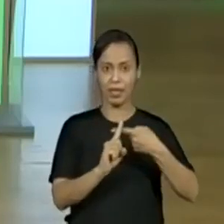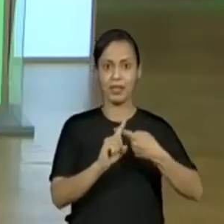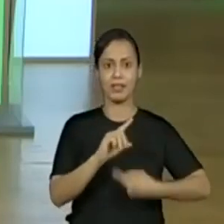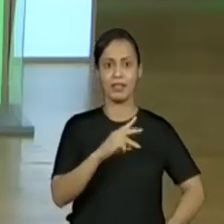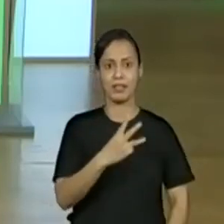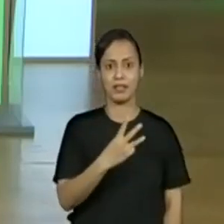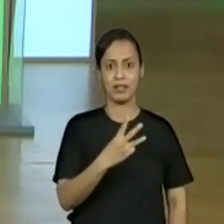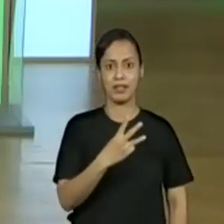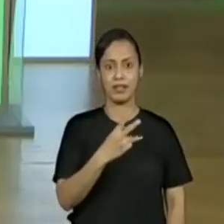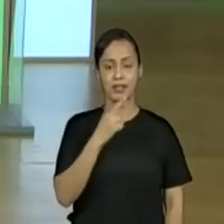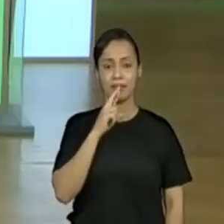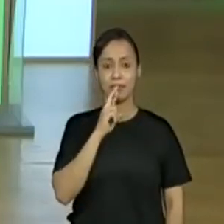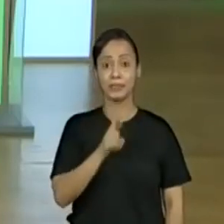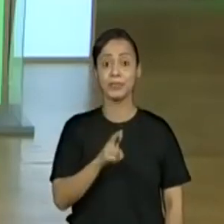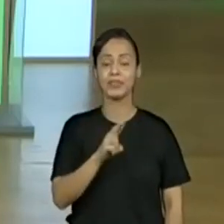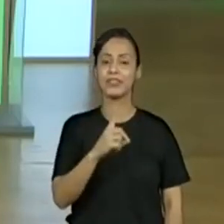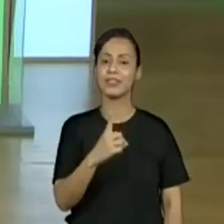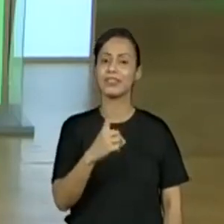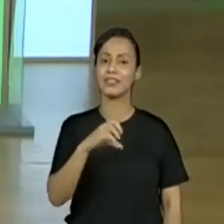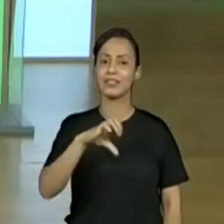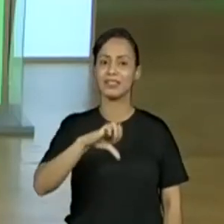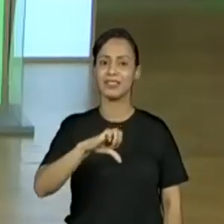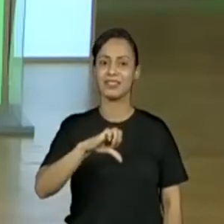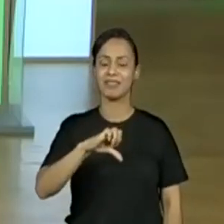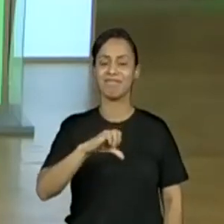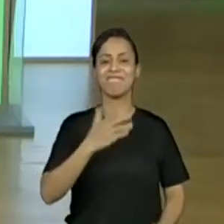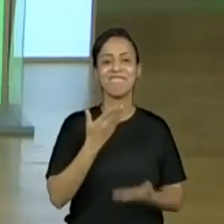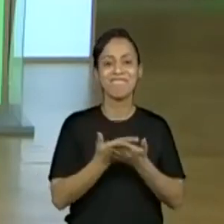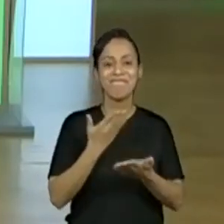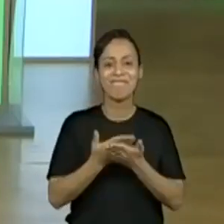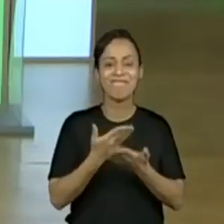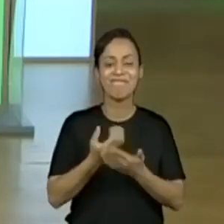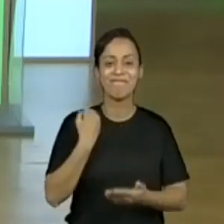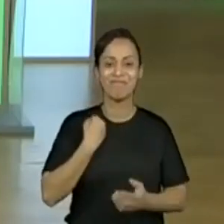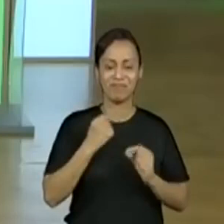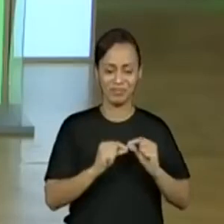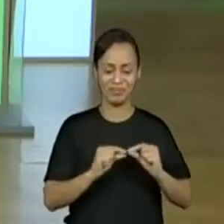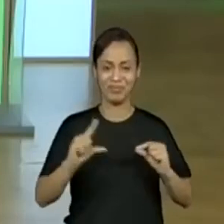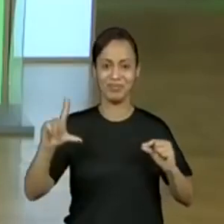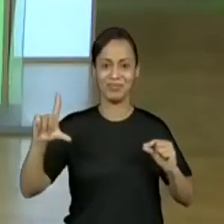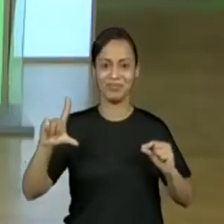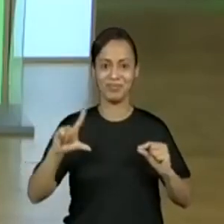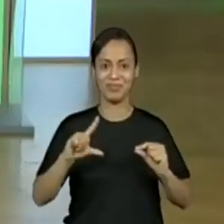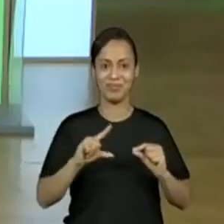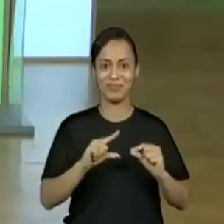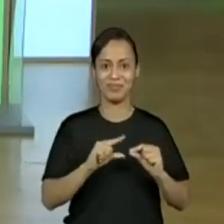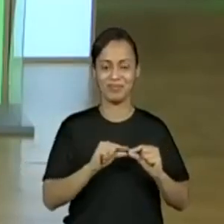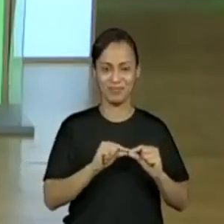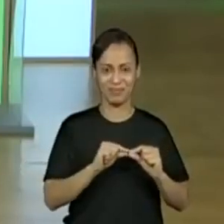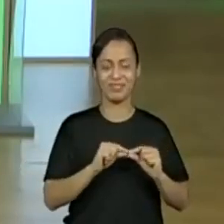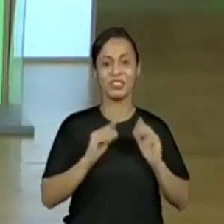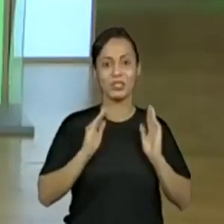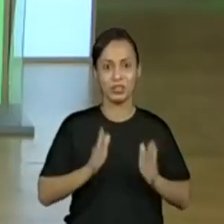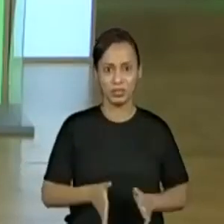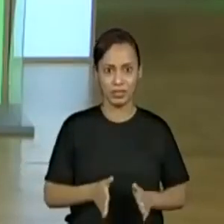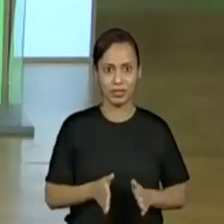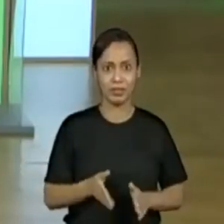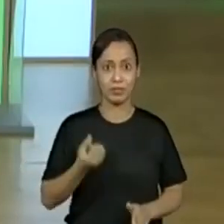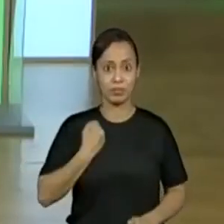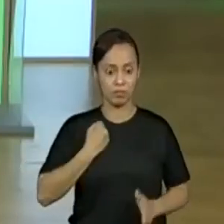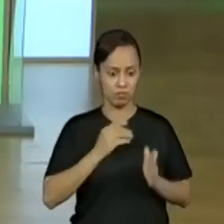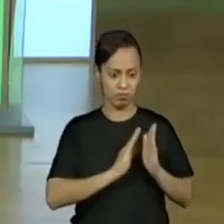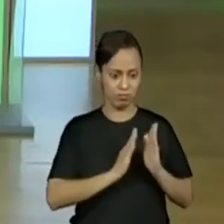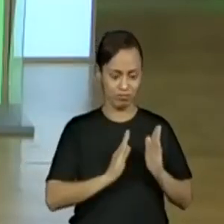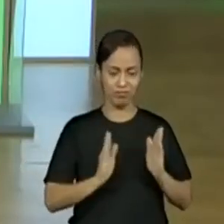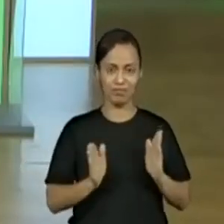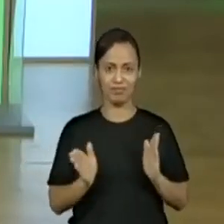19. É igual a 19. Essa foi a nossa aula de sequências ordenadas. Era assim o título da aula, não é, Progenô? Exatamente. Sequências ordenadas